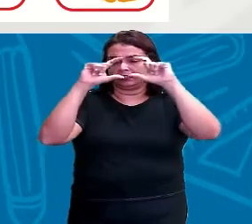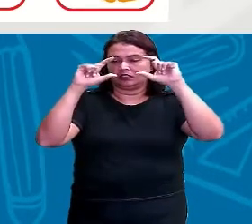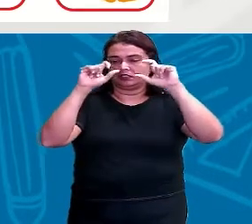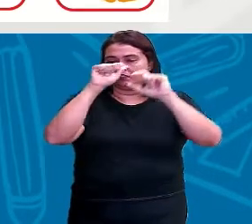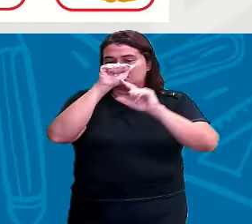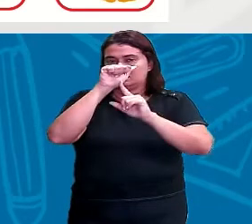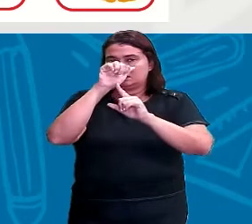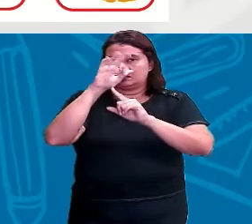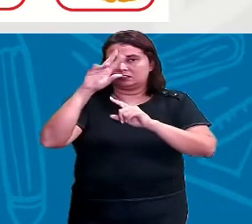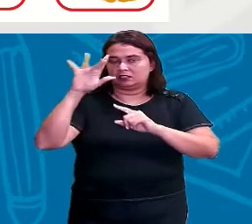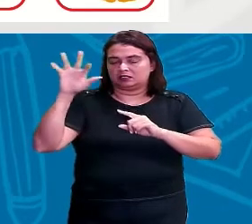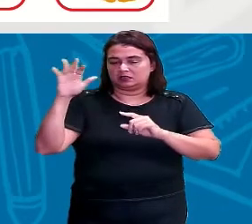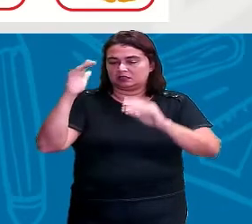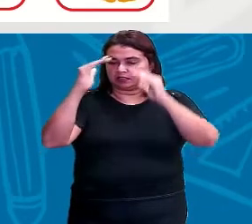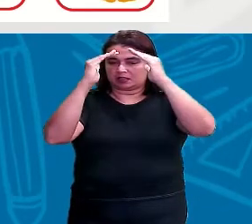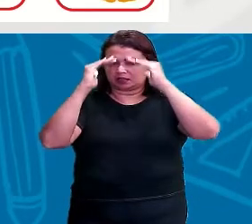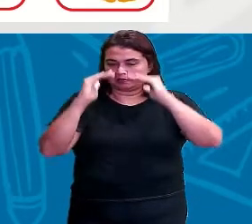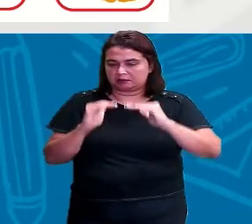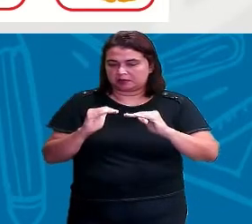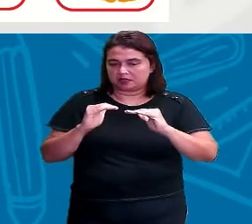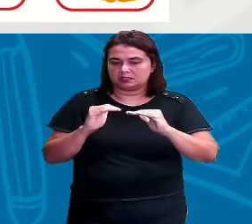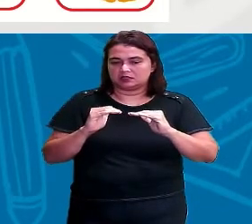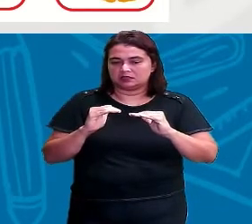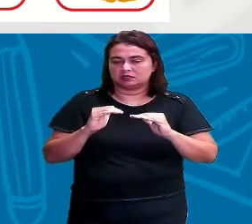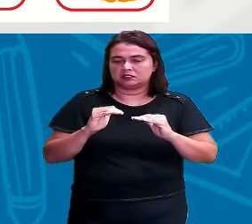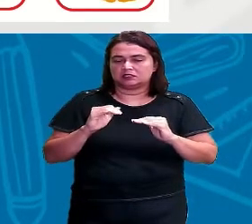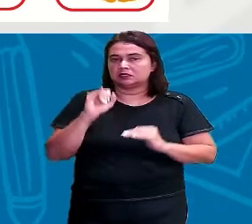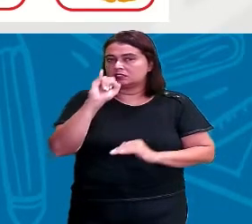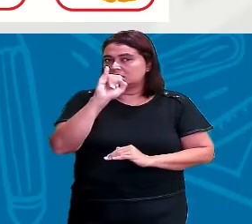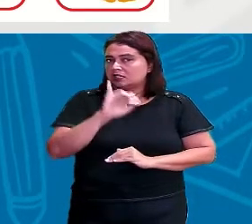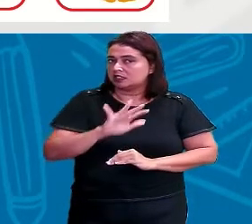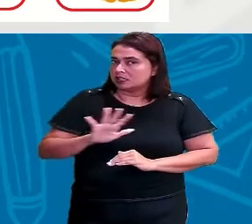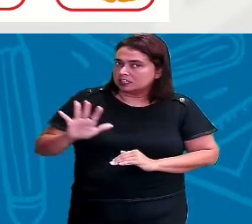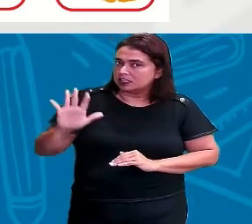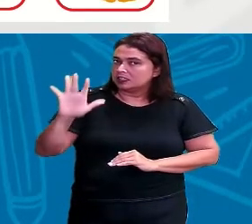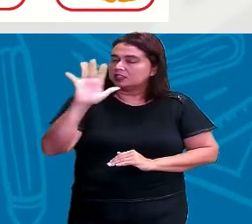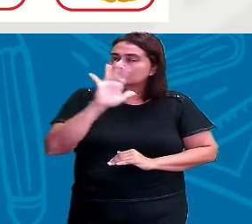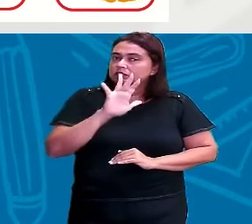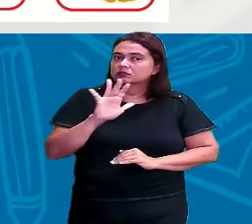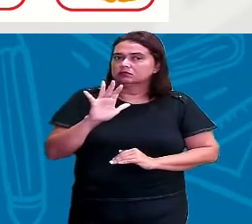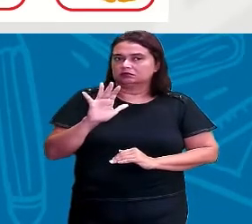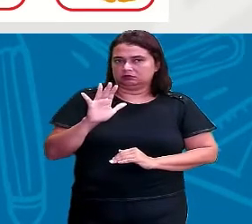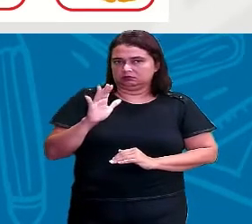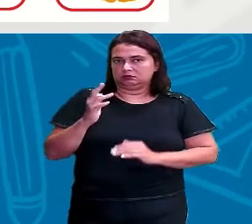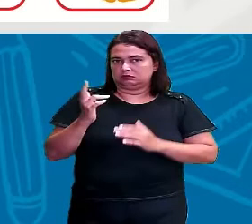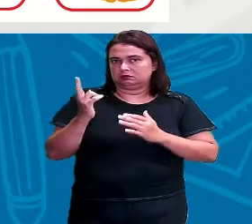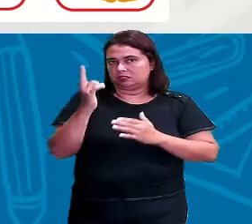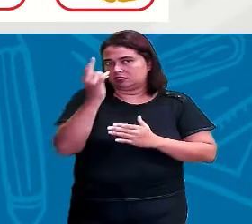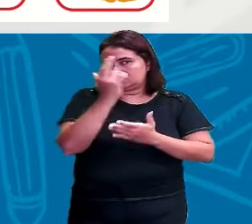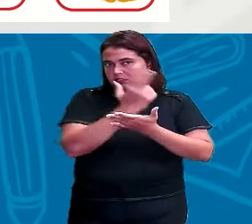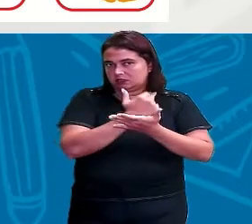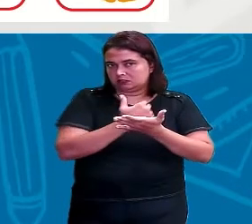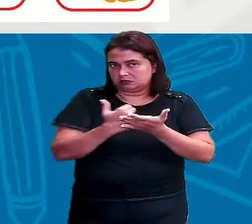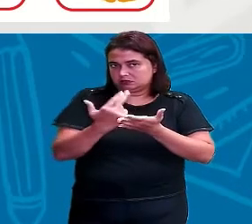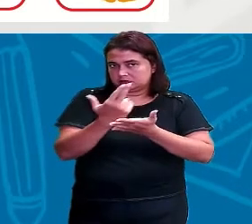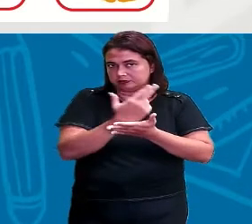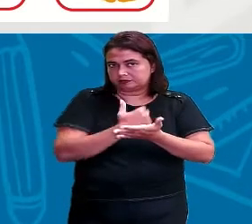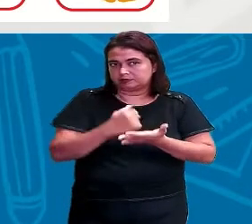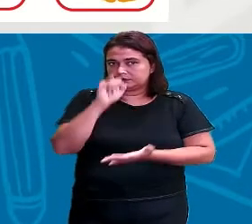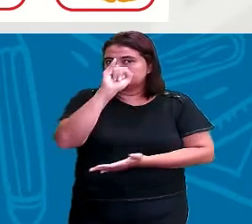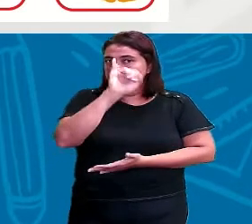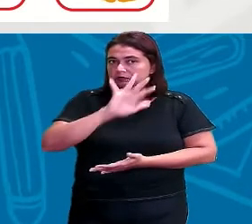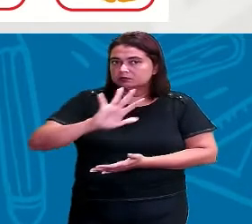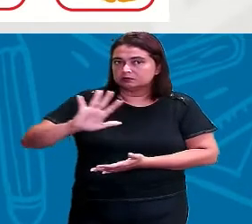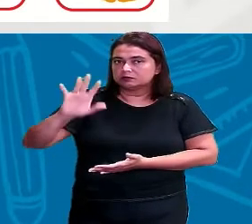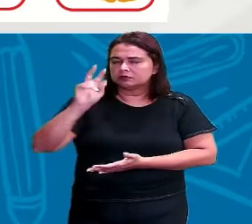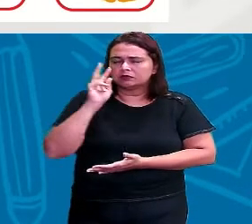alfabeto. E abaixo temos imagens, imagens, figuras, tá? E essas figuras a gente vai